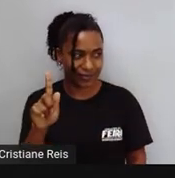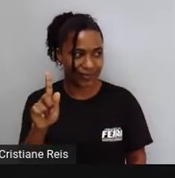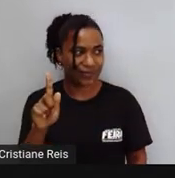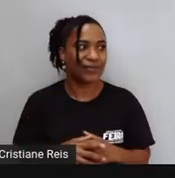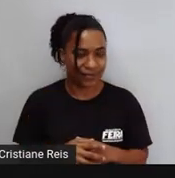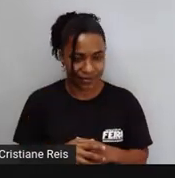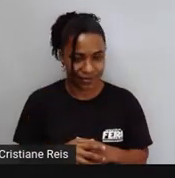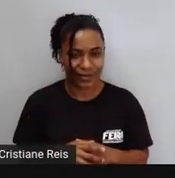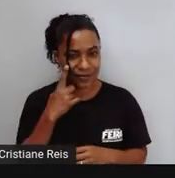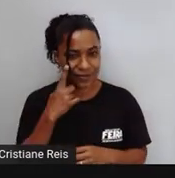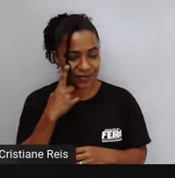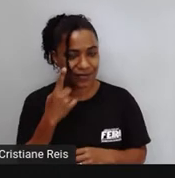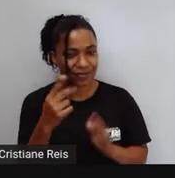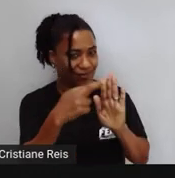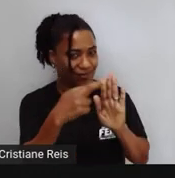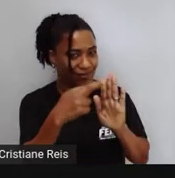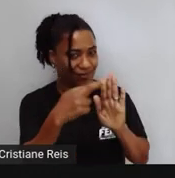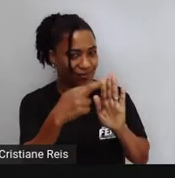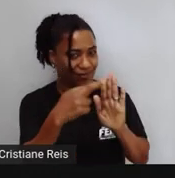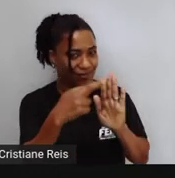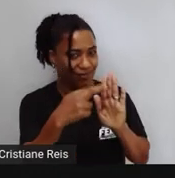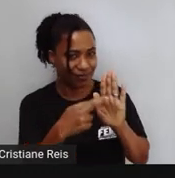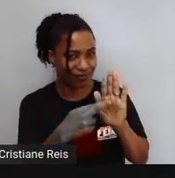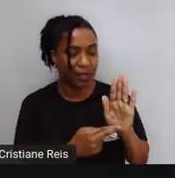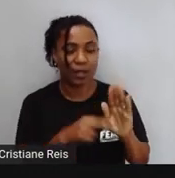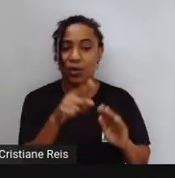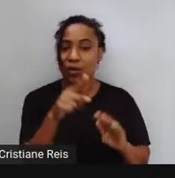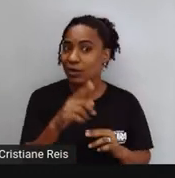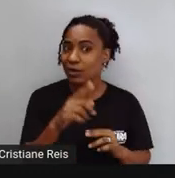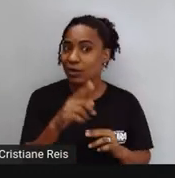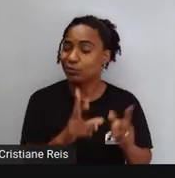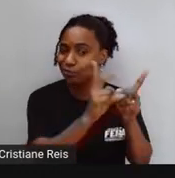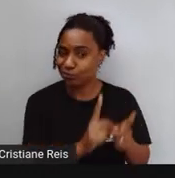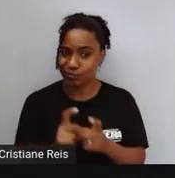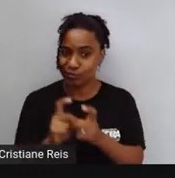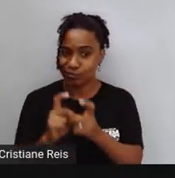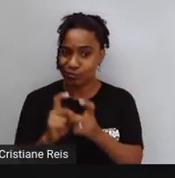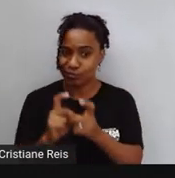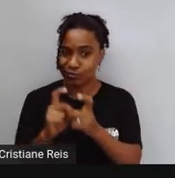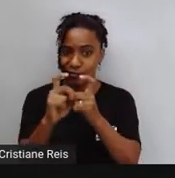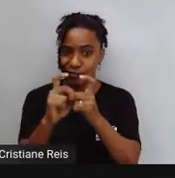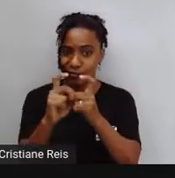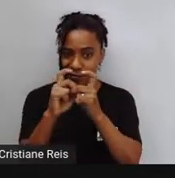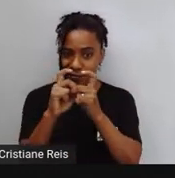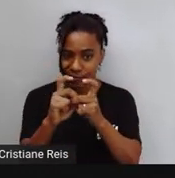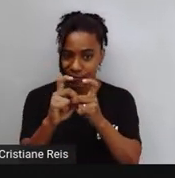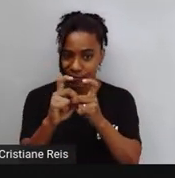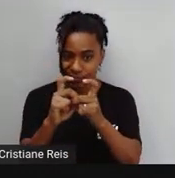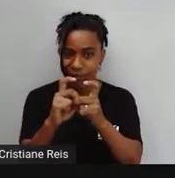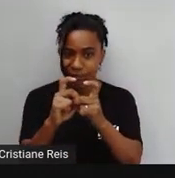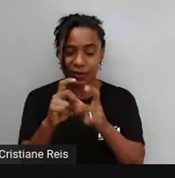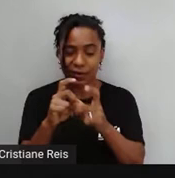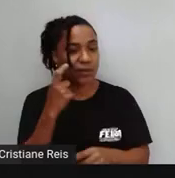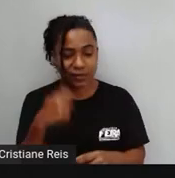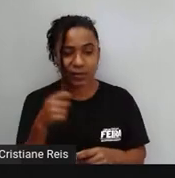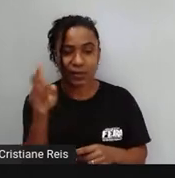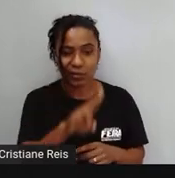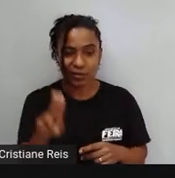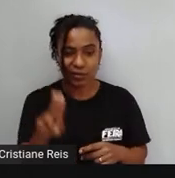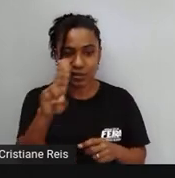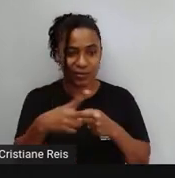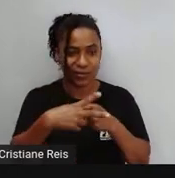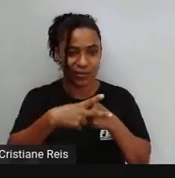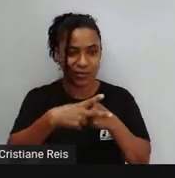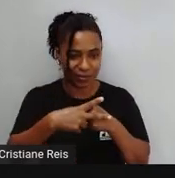Após as preposições Nós também devemos utilizar O verbo na forma gerúndio